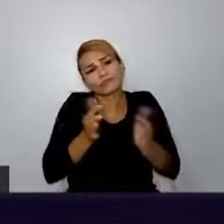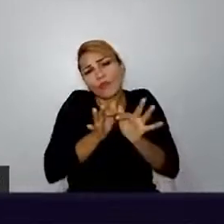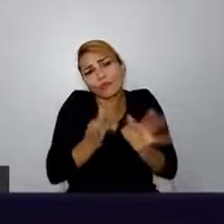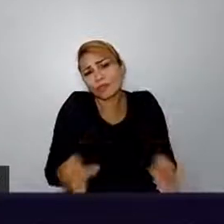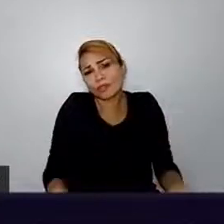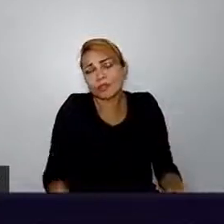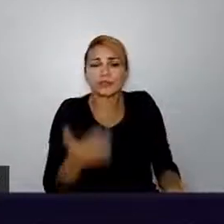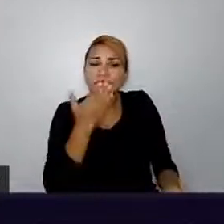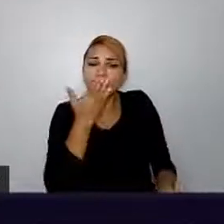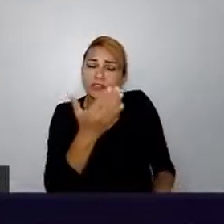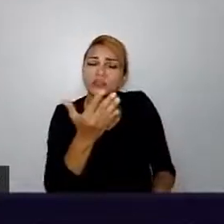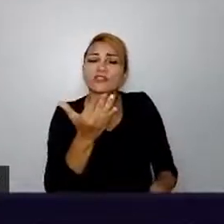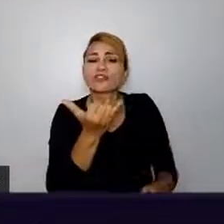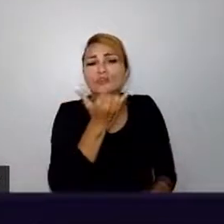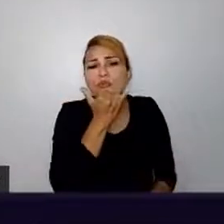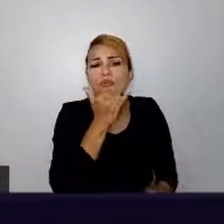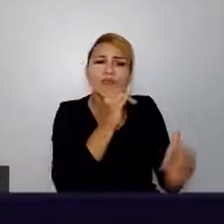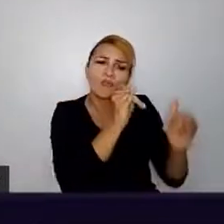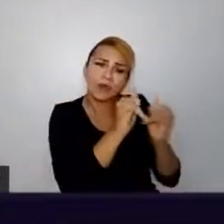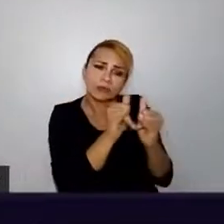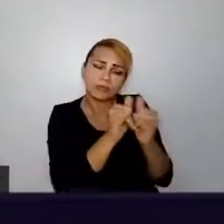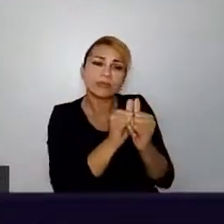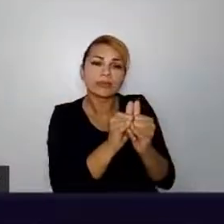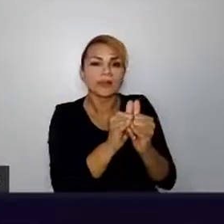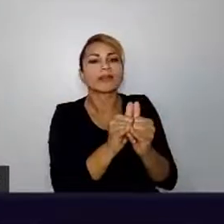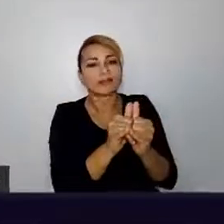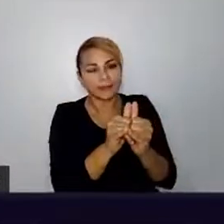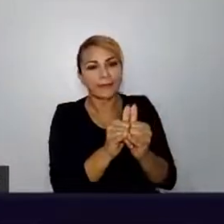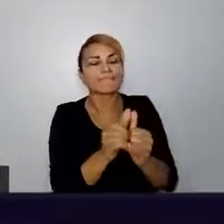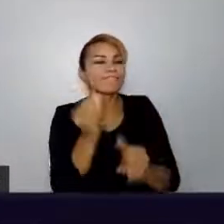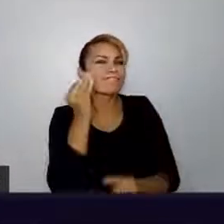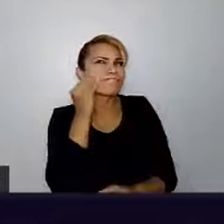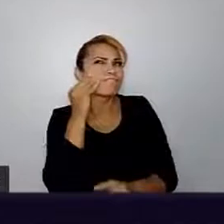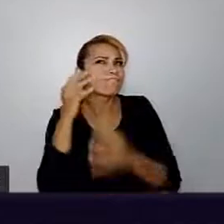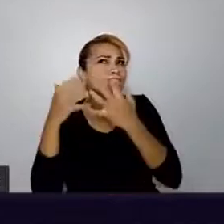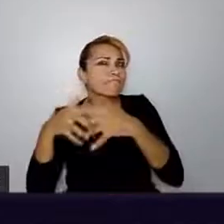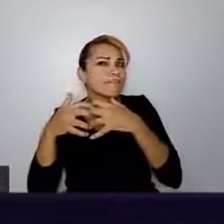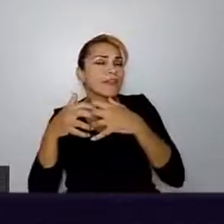É, os fantasmas são importantes também.